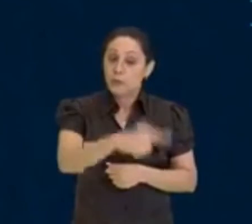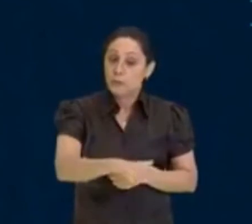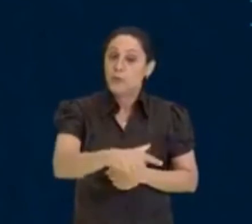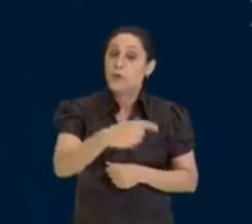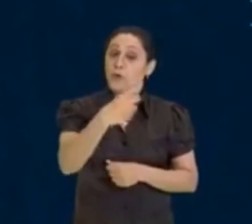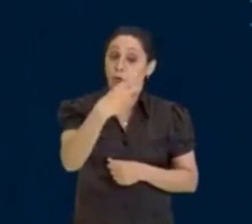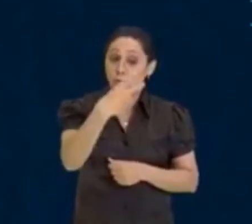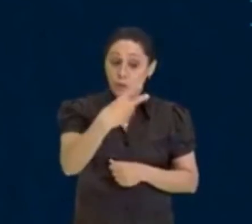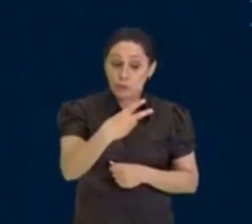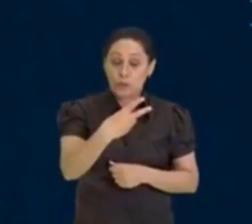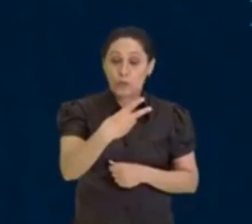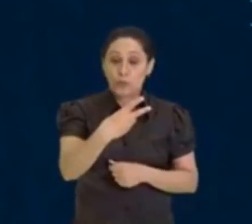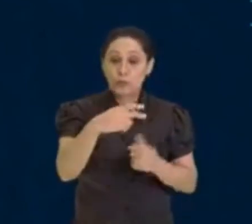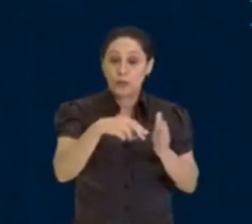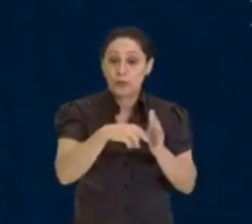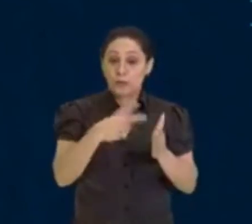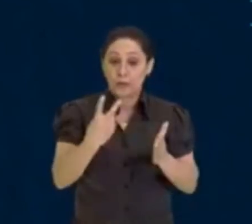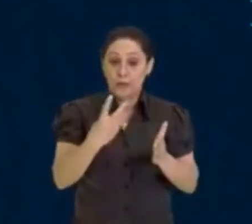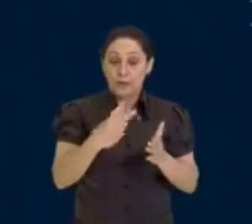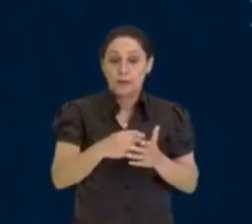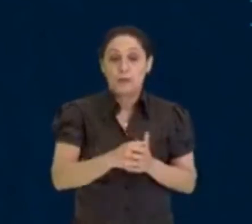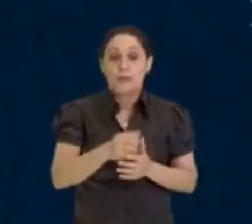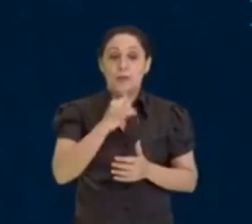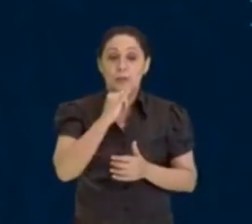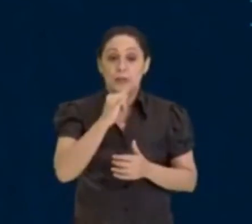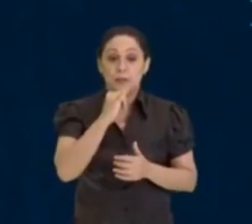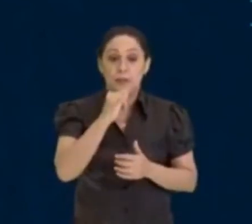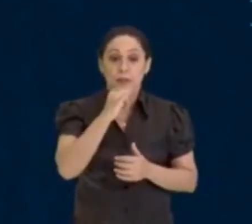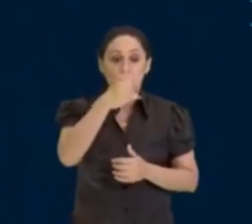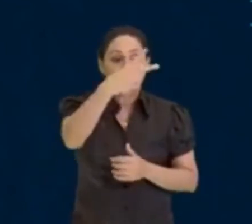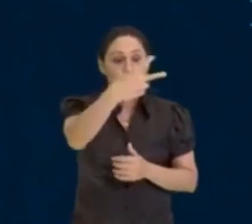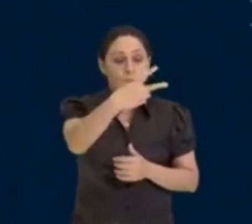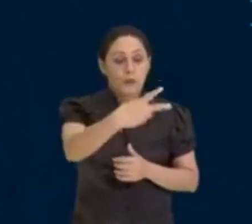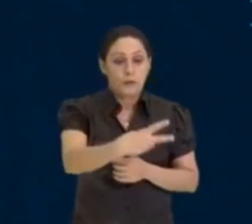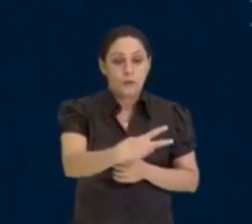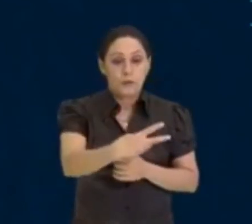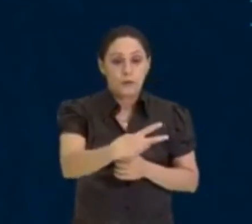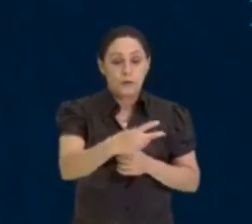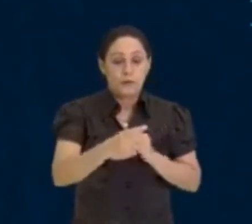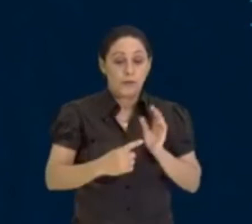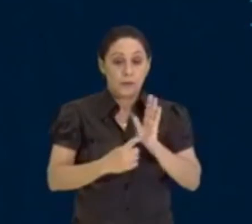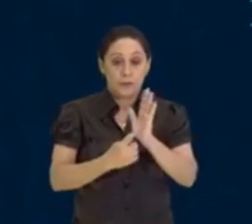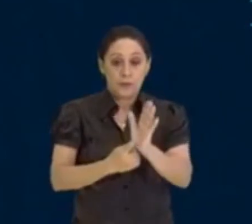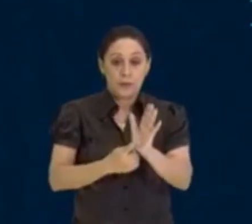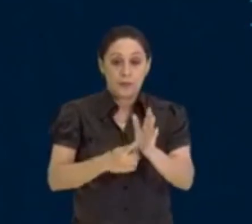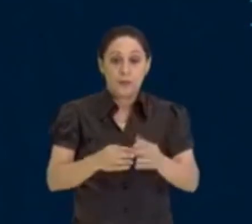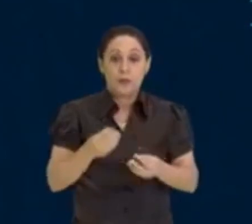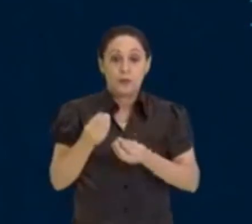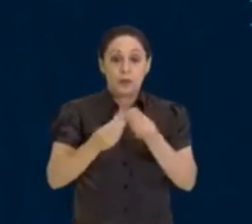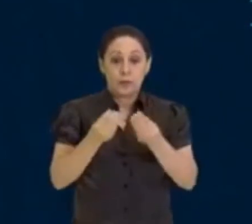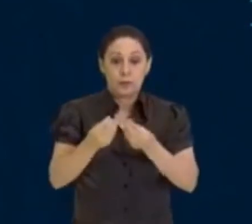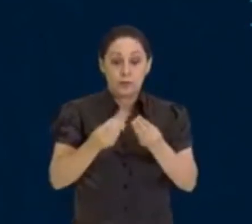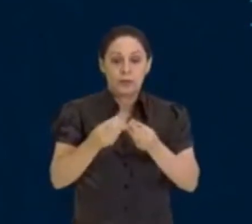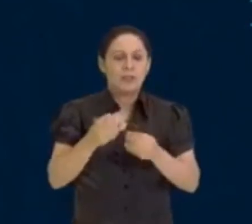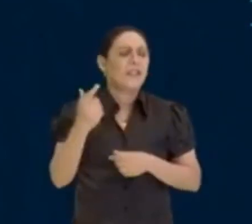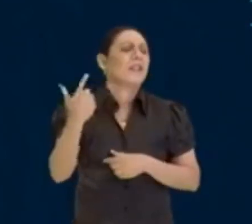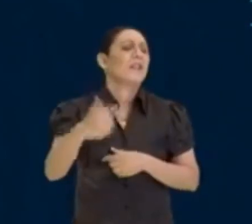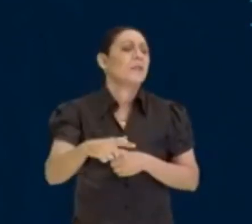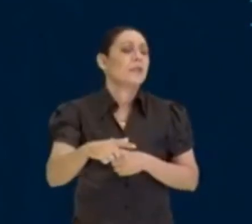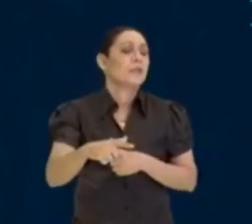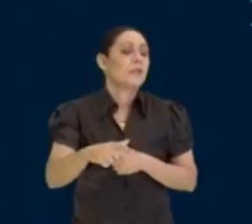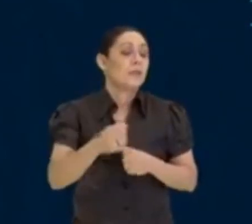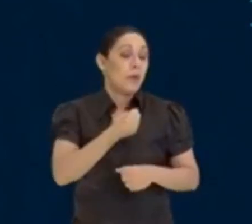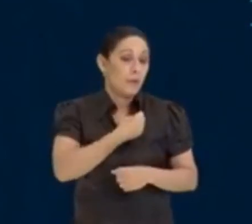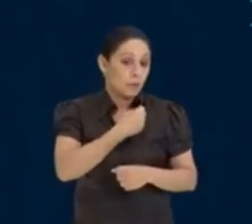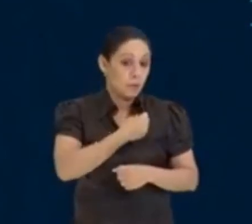representar isso aqui numa potência, quem está repetindo aqui? Quem está repetindo é o número 2, tá